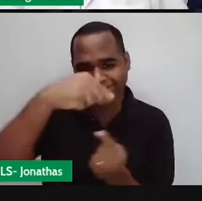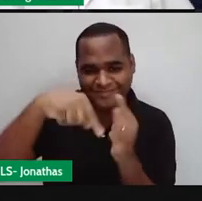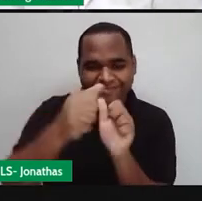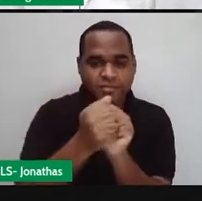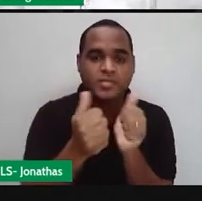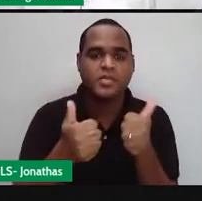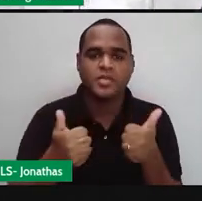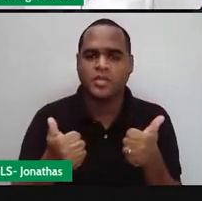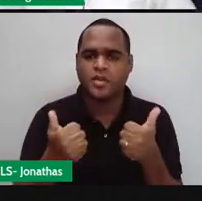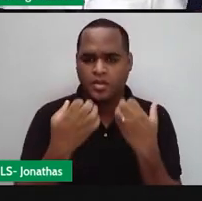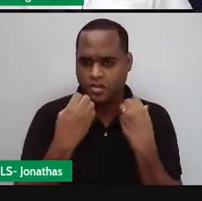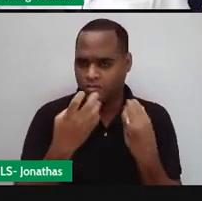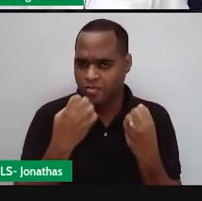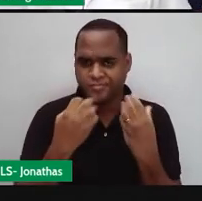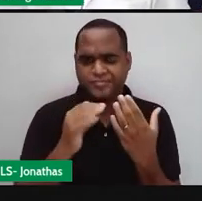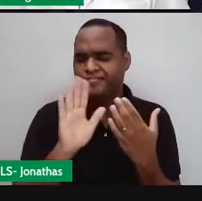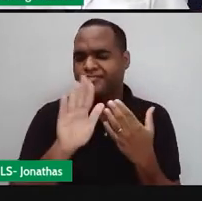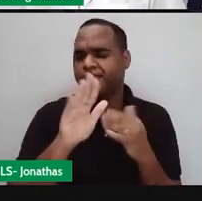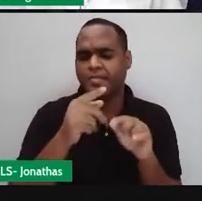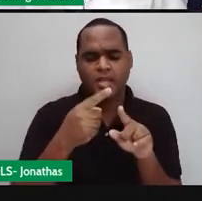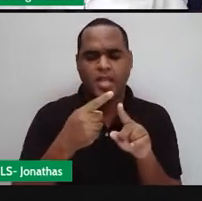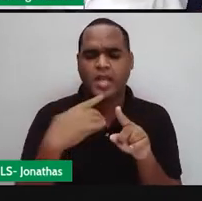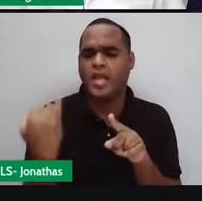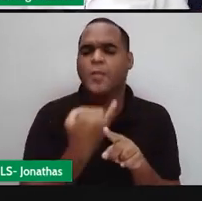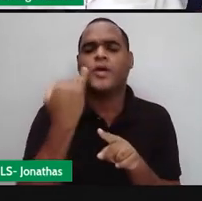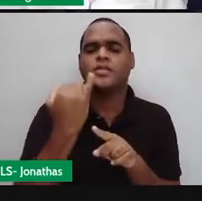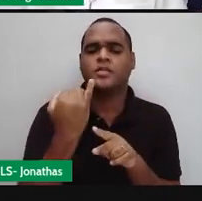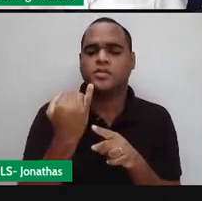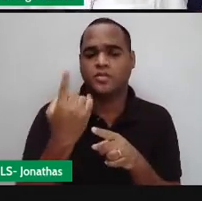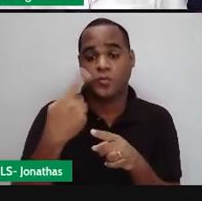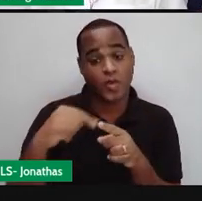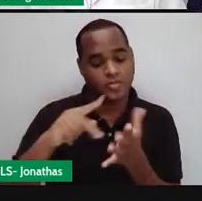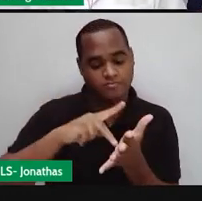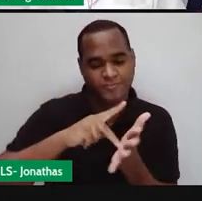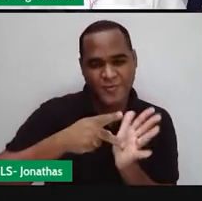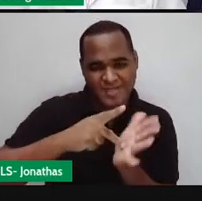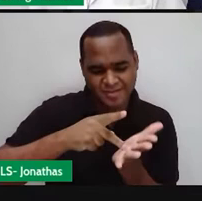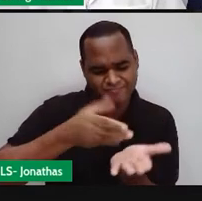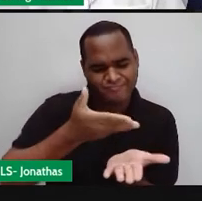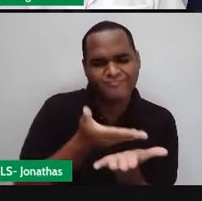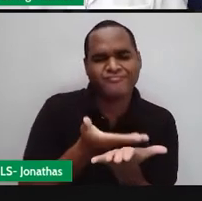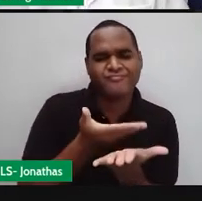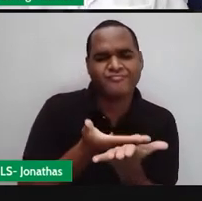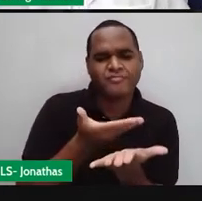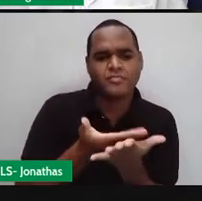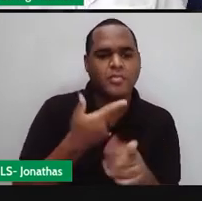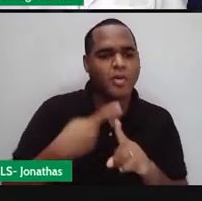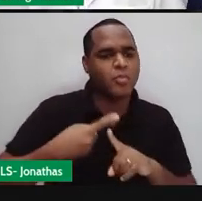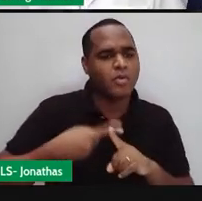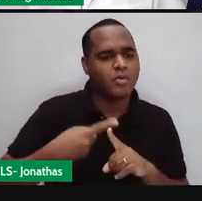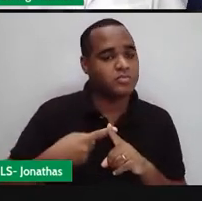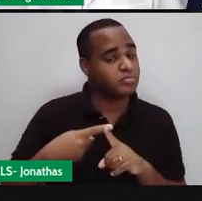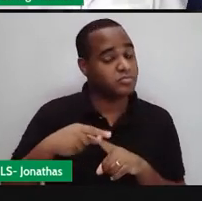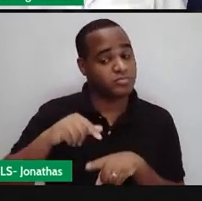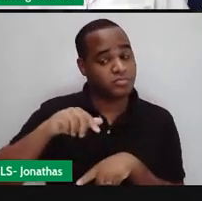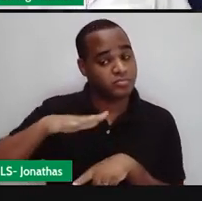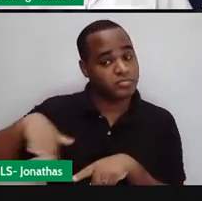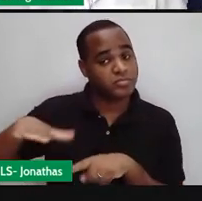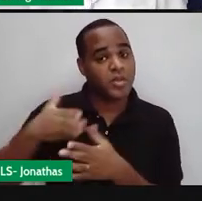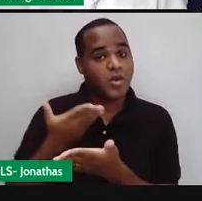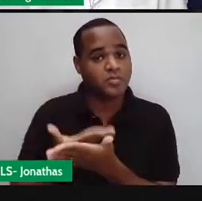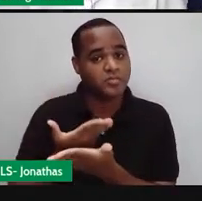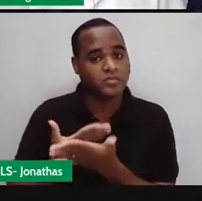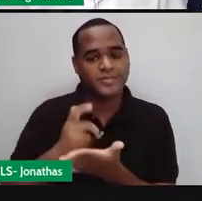Bom, por que é importante estudar geometria, né? Essa parte da aula de hoje tem a ver com